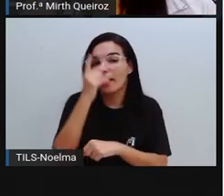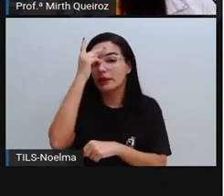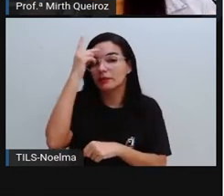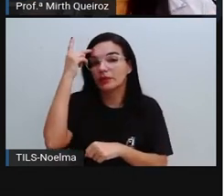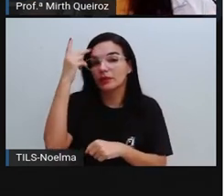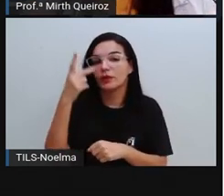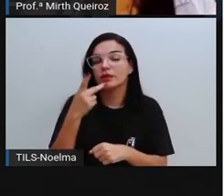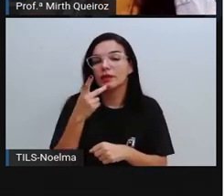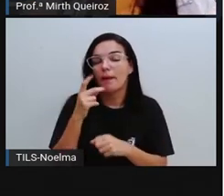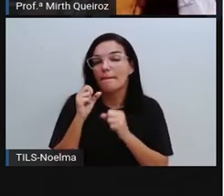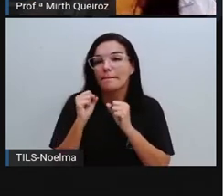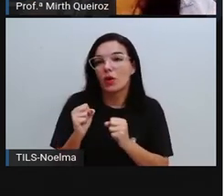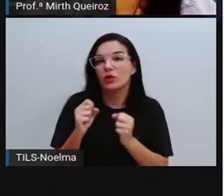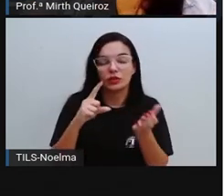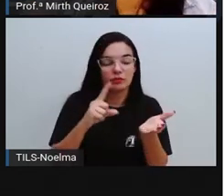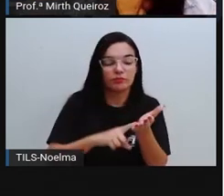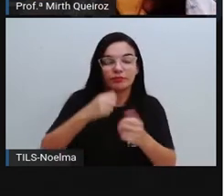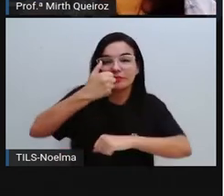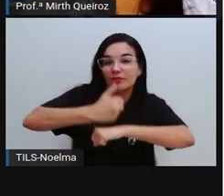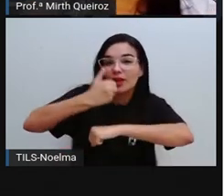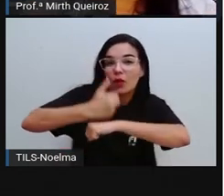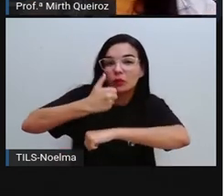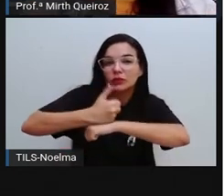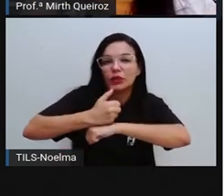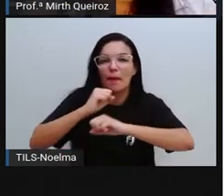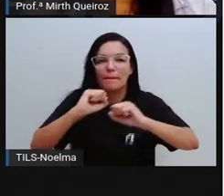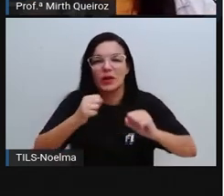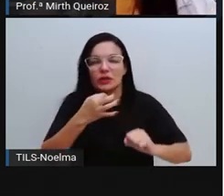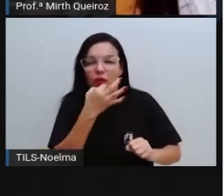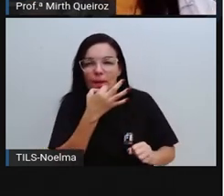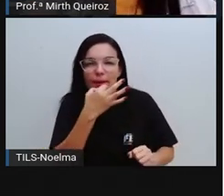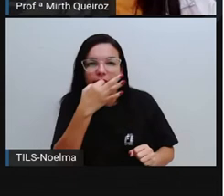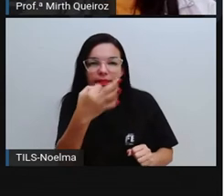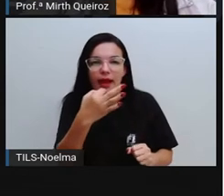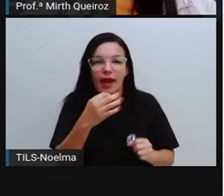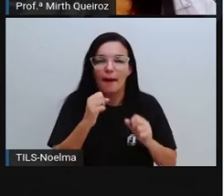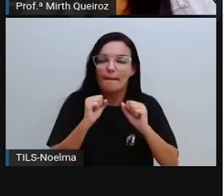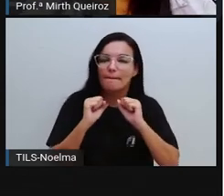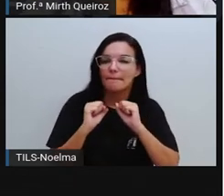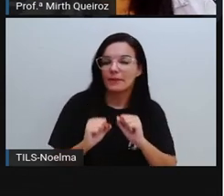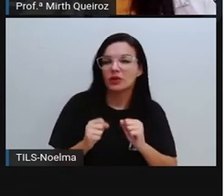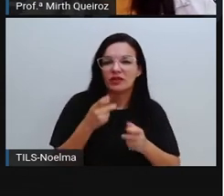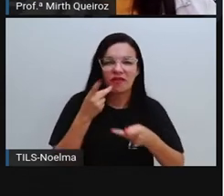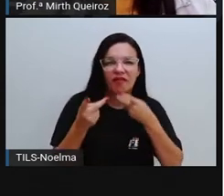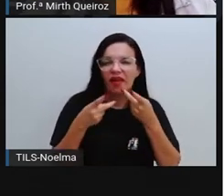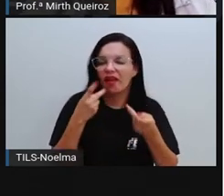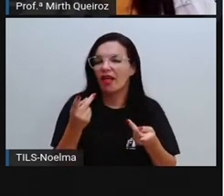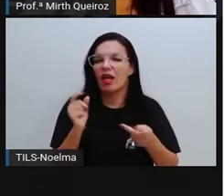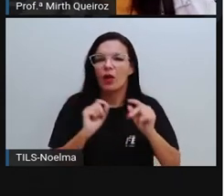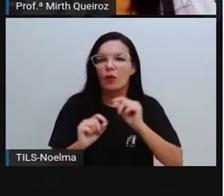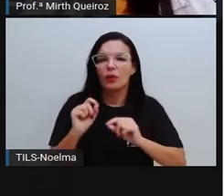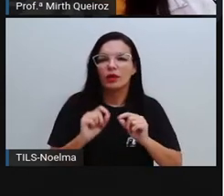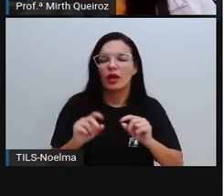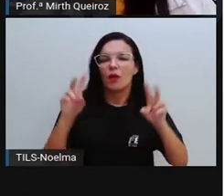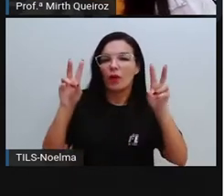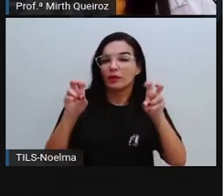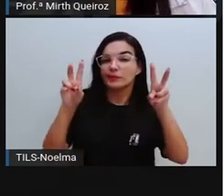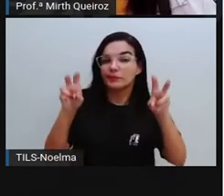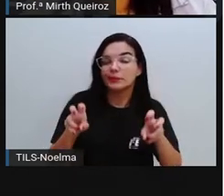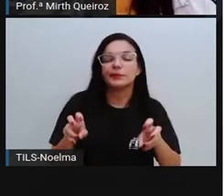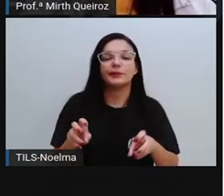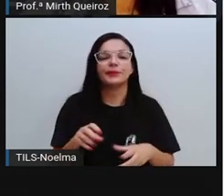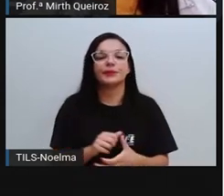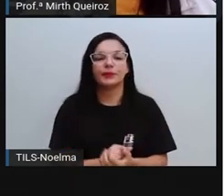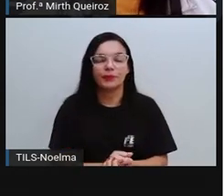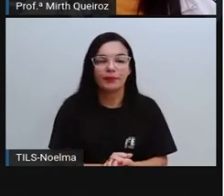podem curtir, as pessoas, elas podem comentar, né? Dar suas opiniões em relação àquela matéria,